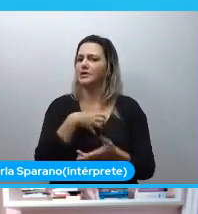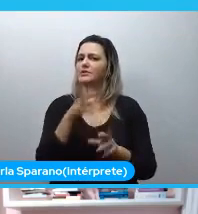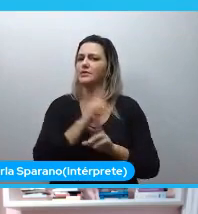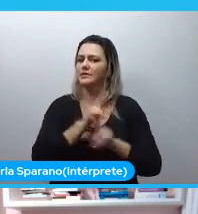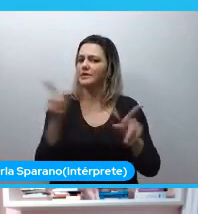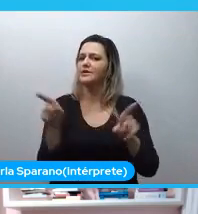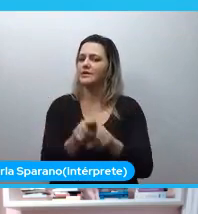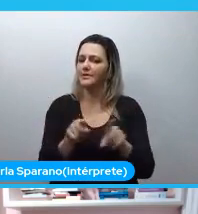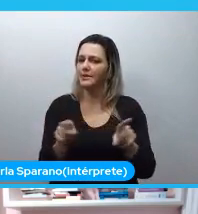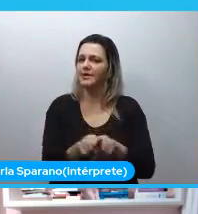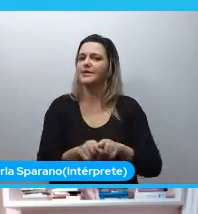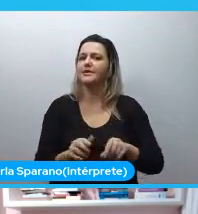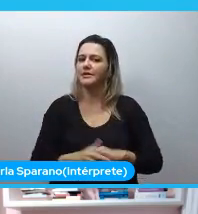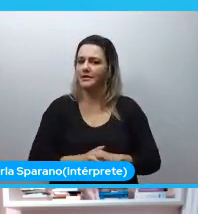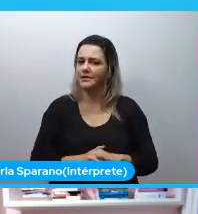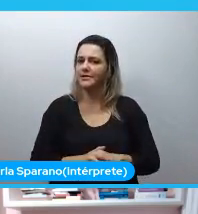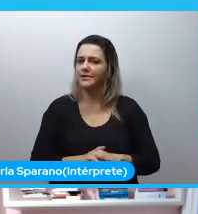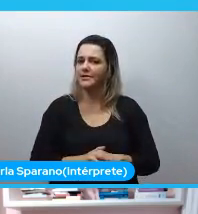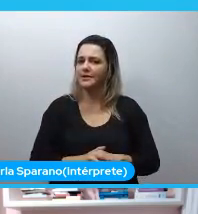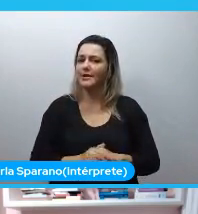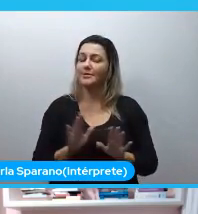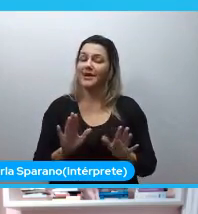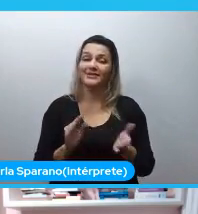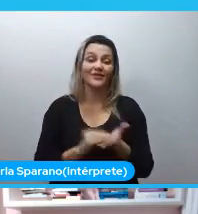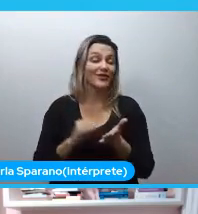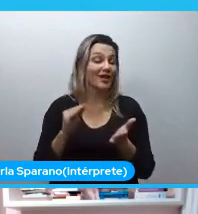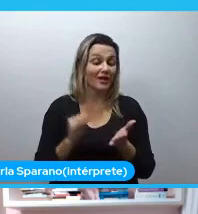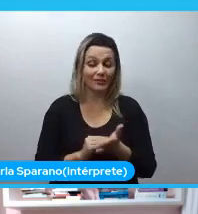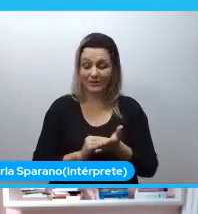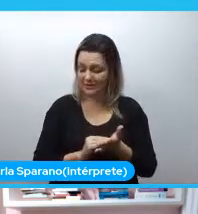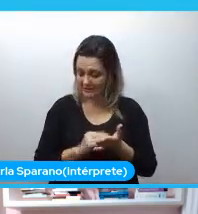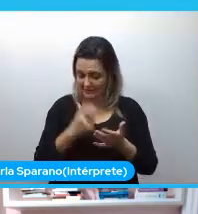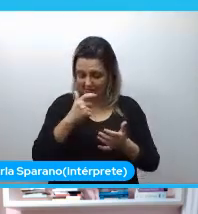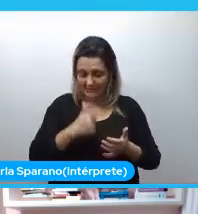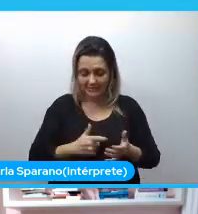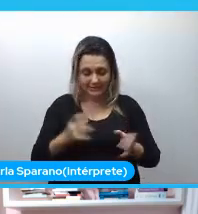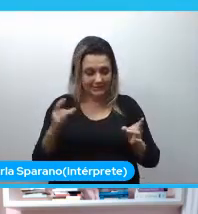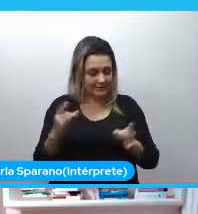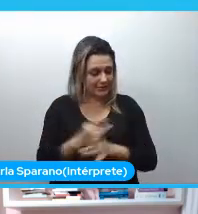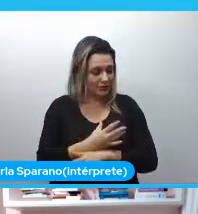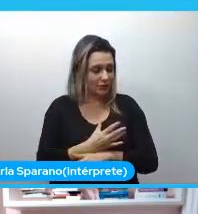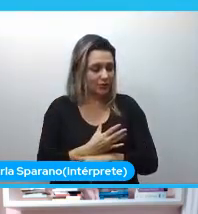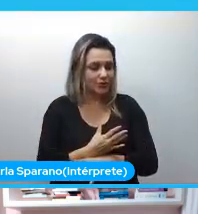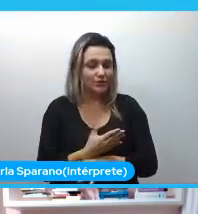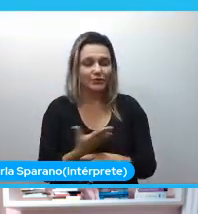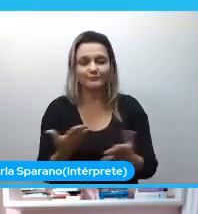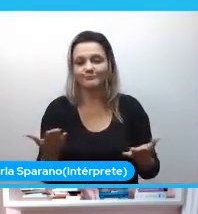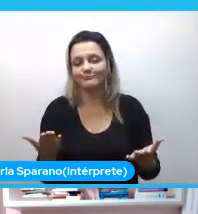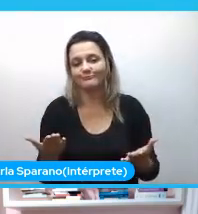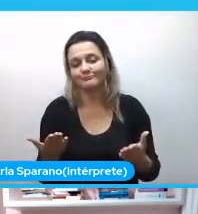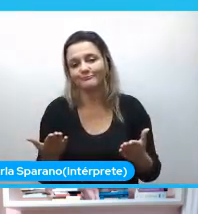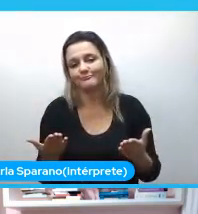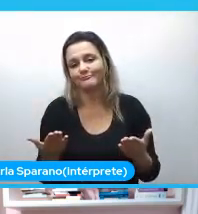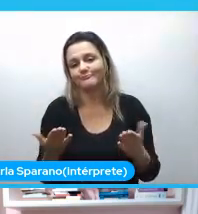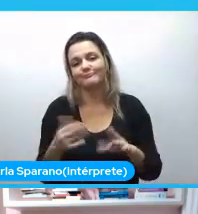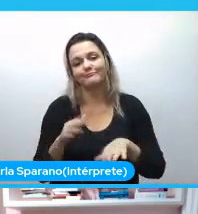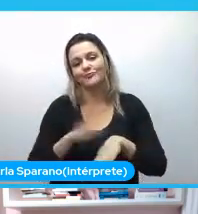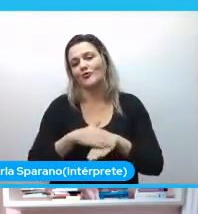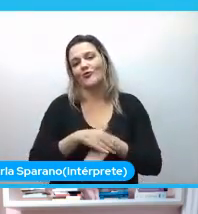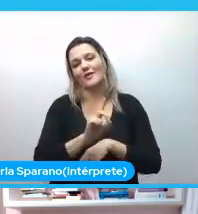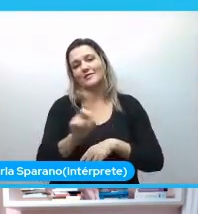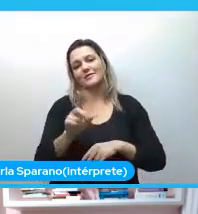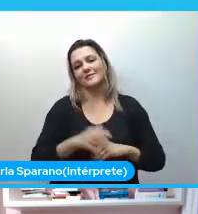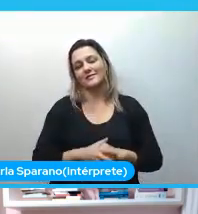muito por uma falta de preparo a gente não fez isso e eu acho que são coisas que